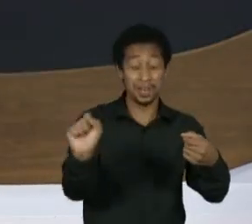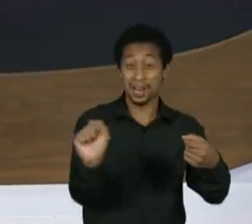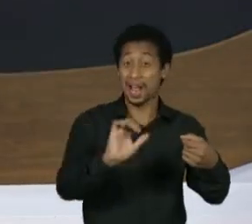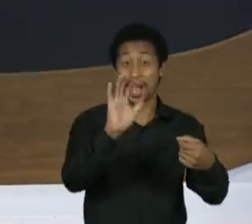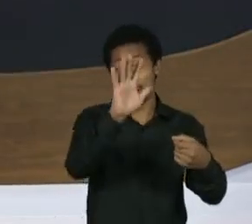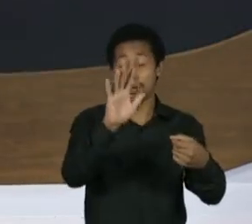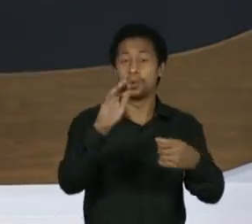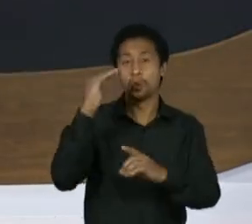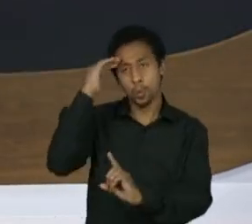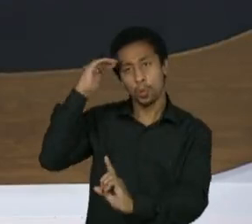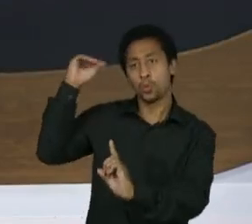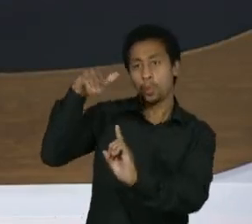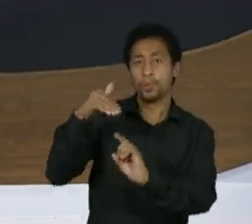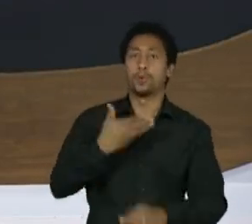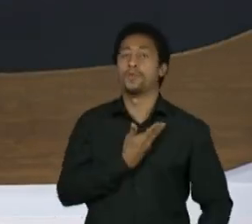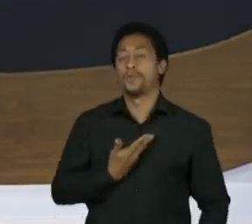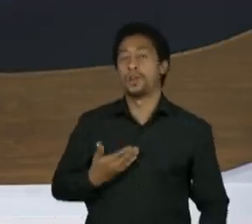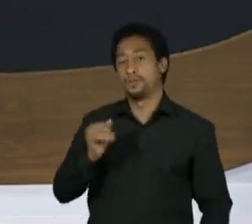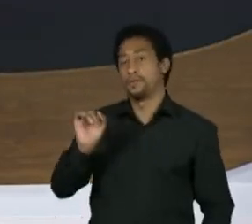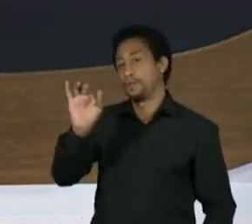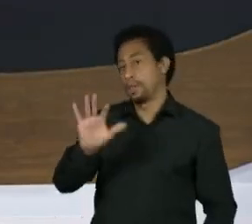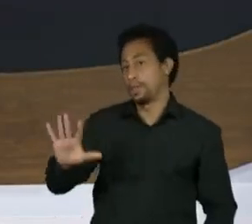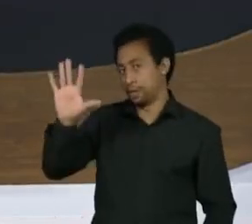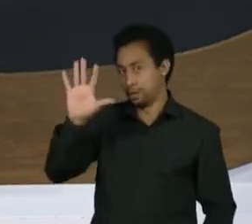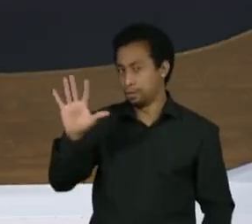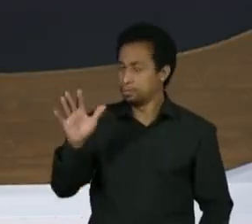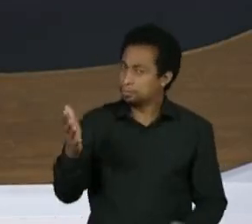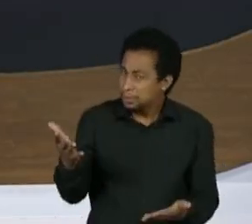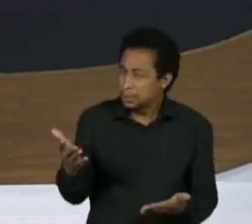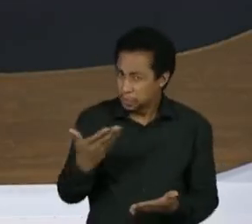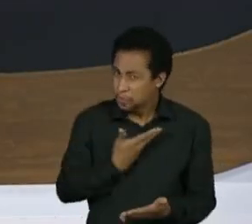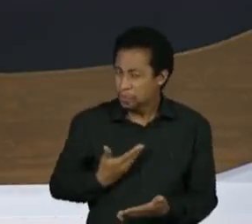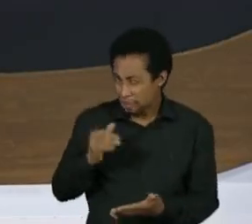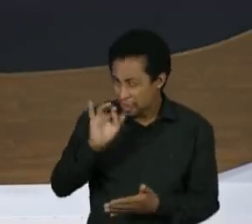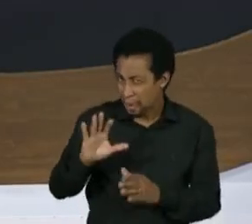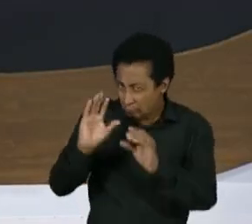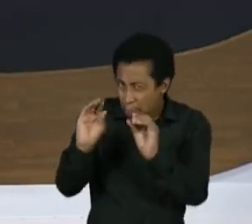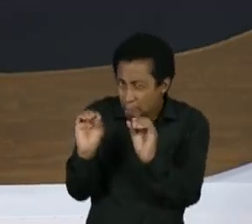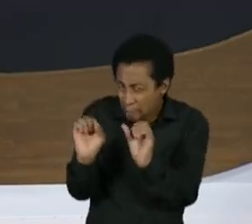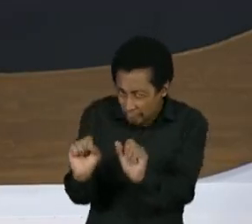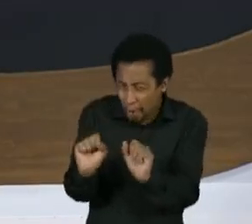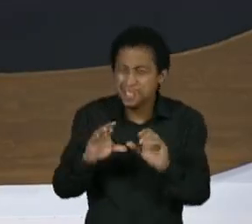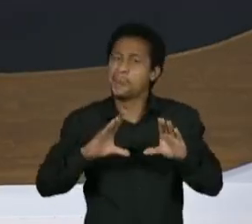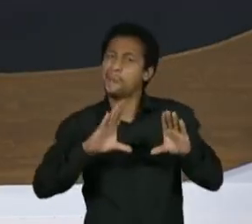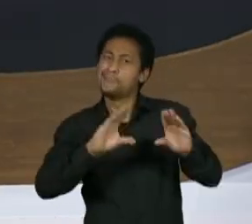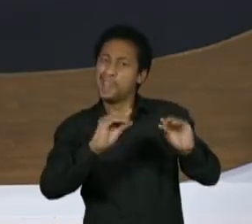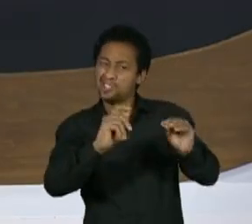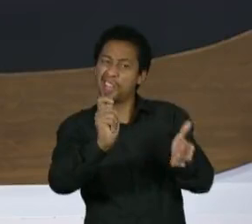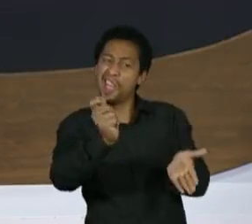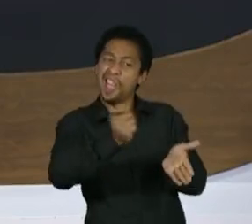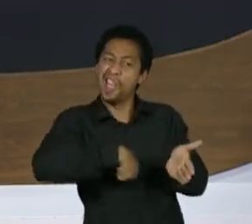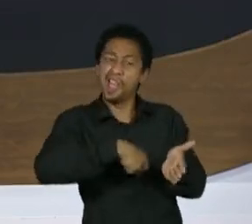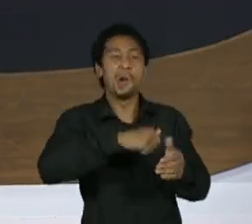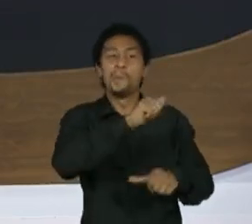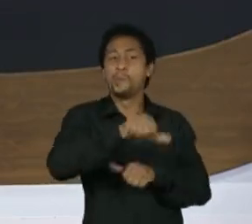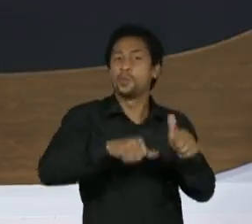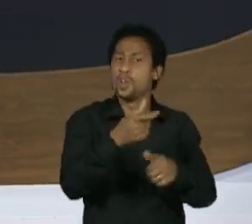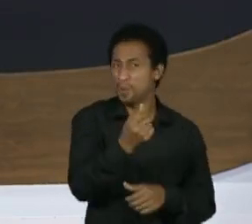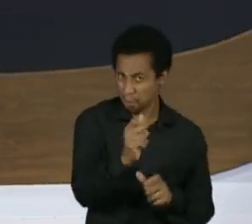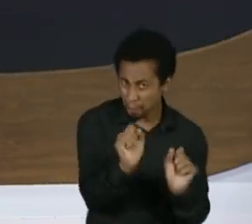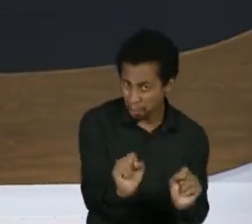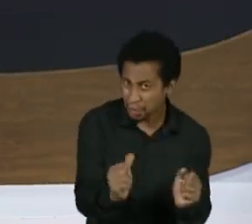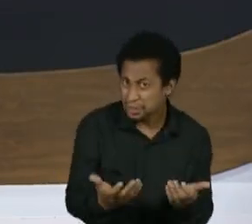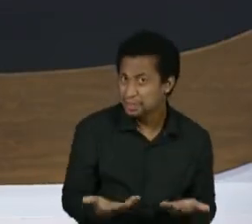resolver o problema do preço dos combustíveis, que de fato impacta a vida das pessoas, a gente não pode fechar os olhos para isso, ela está muito